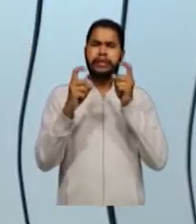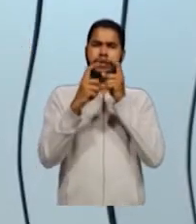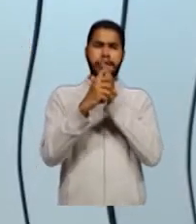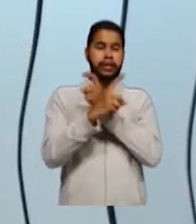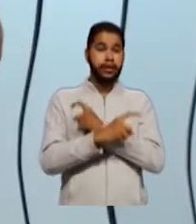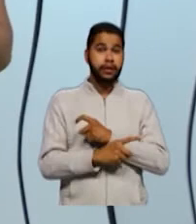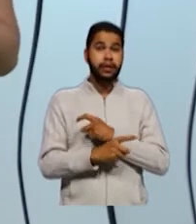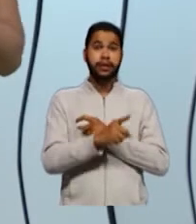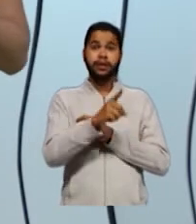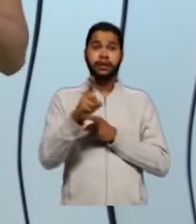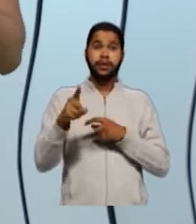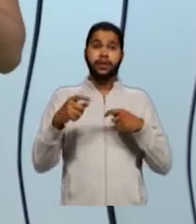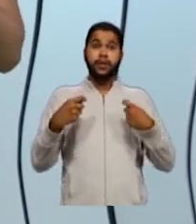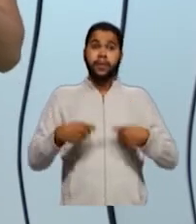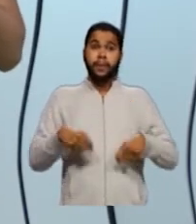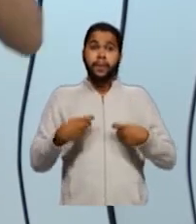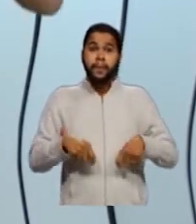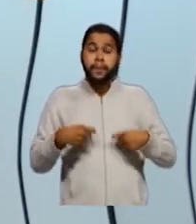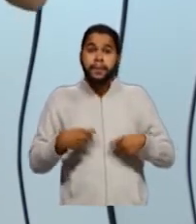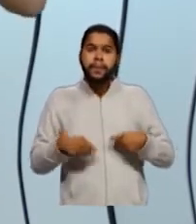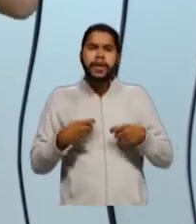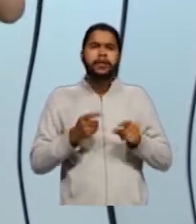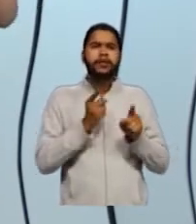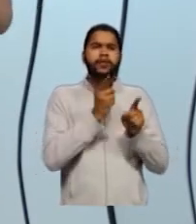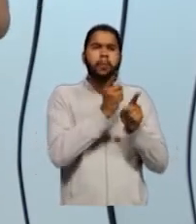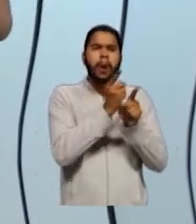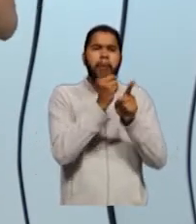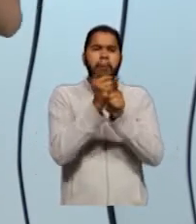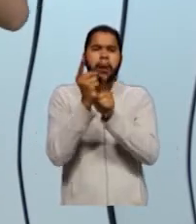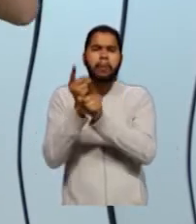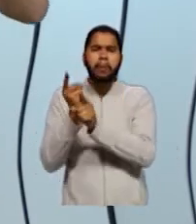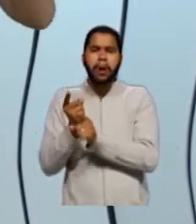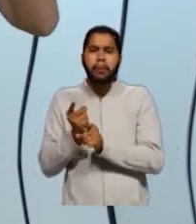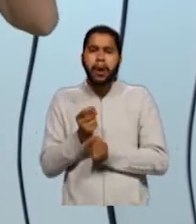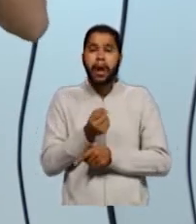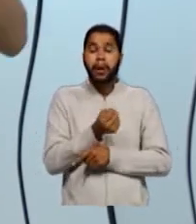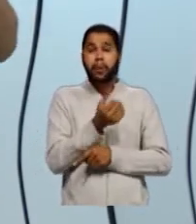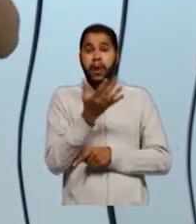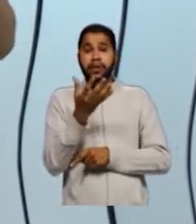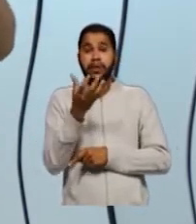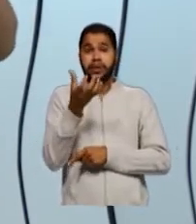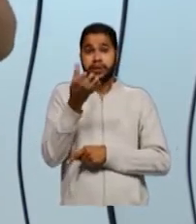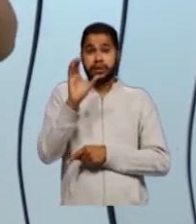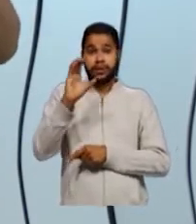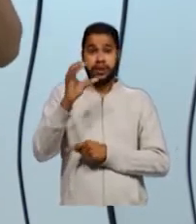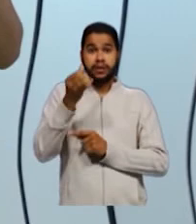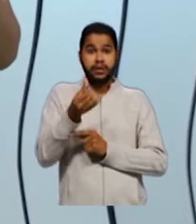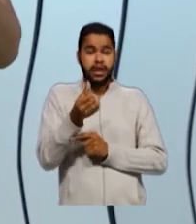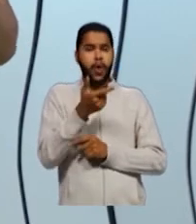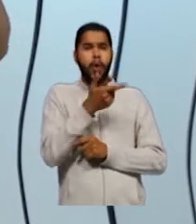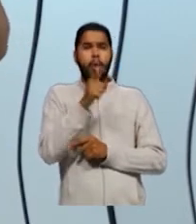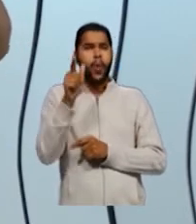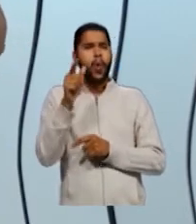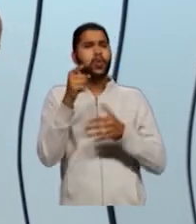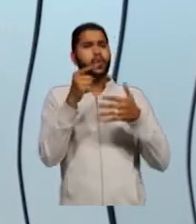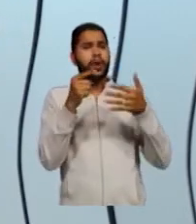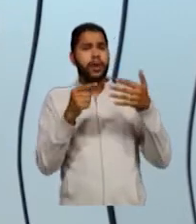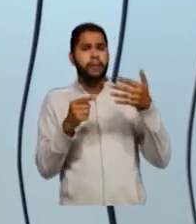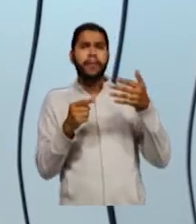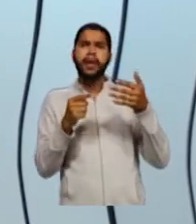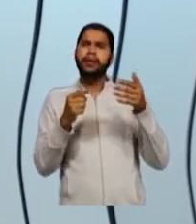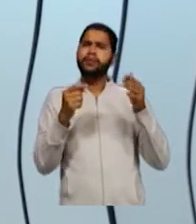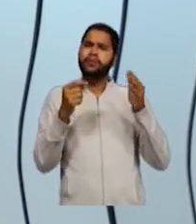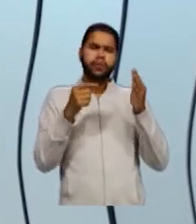que vocês precisam identificar a quantidade de carbonos ou de um outro elemento, marque, coloca lá no